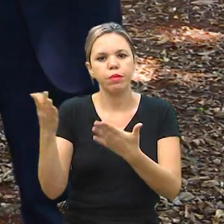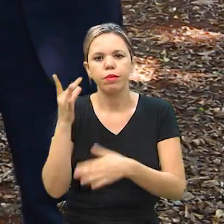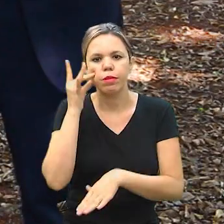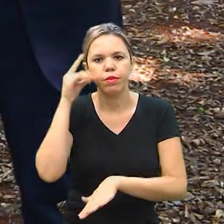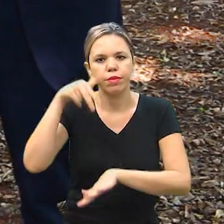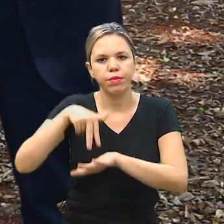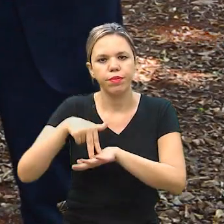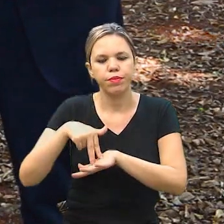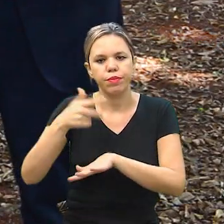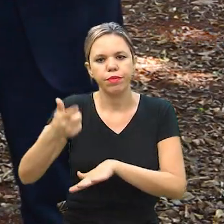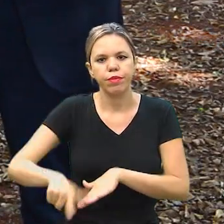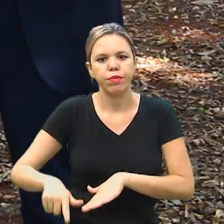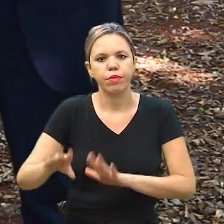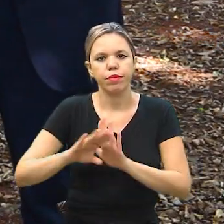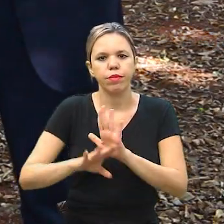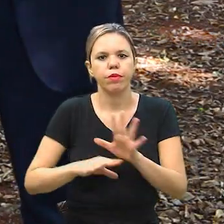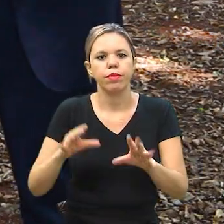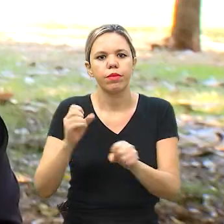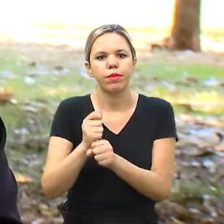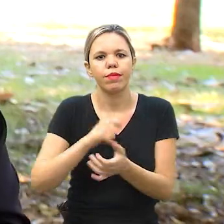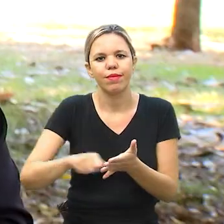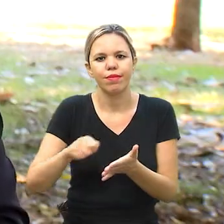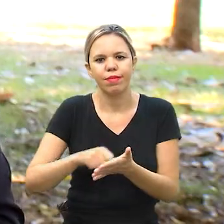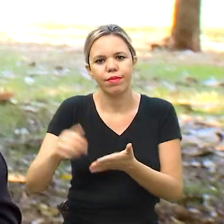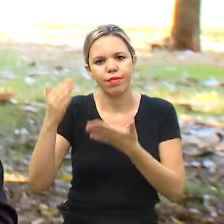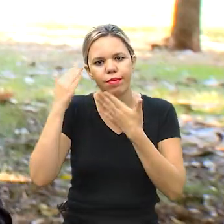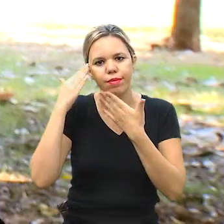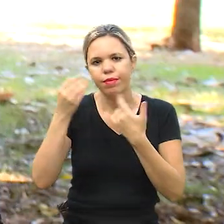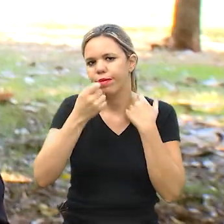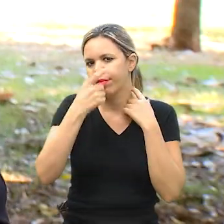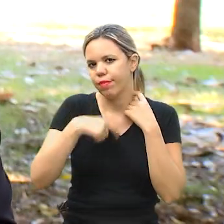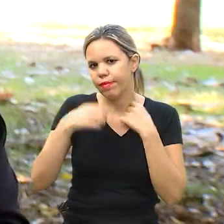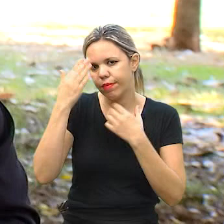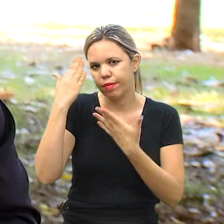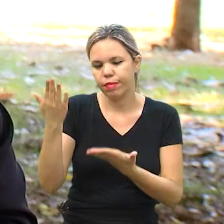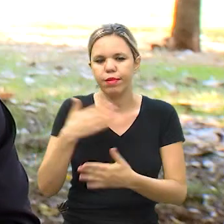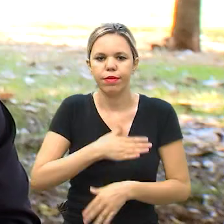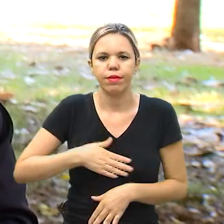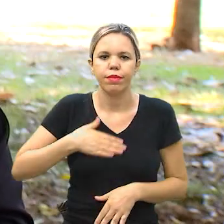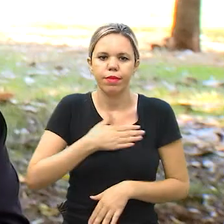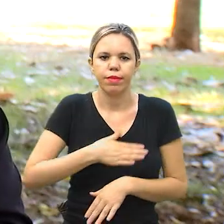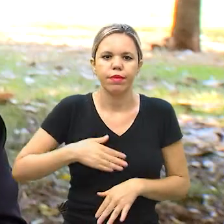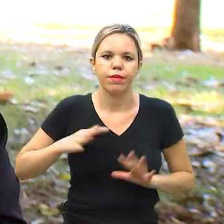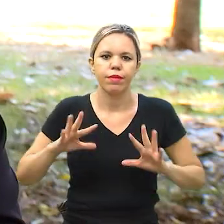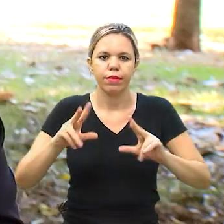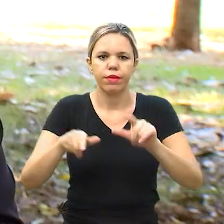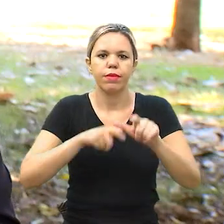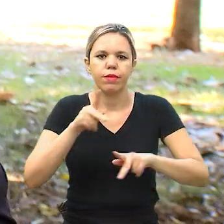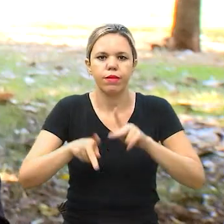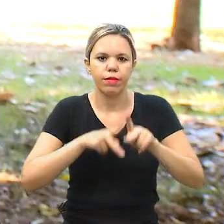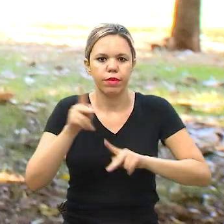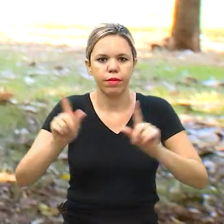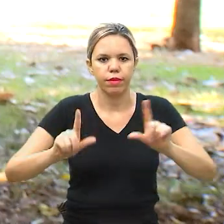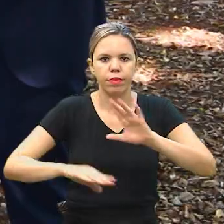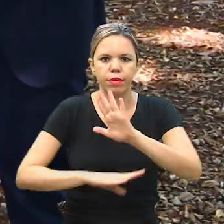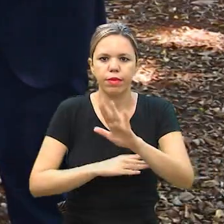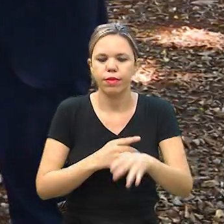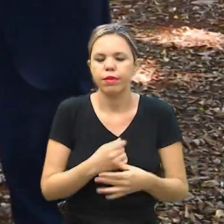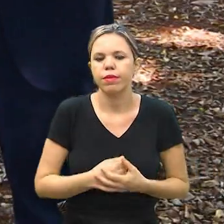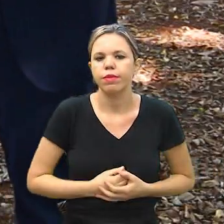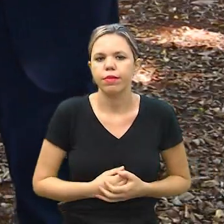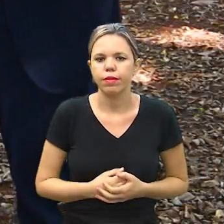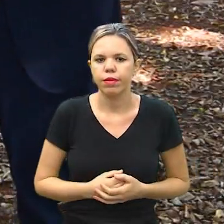presença mais uma vez aqui no quadro Na Ponta do Lápis. Eu que agradeço, Rubens. Muito obrigado. É um prazer falar com todos os telespectadores da TV Câmara.